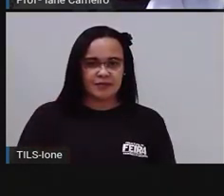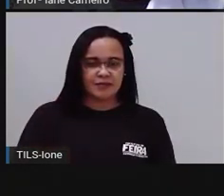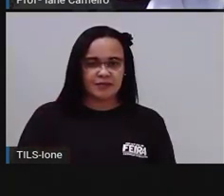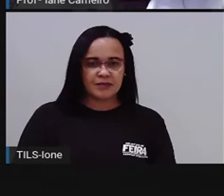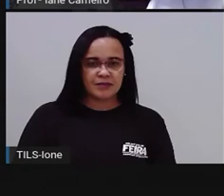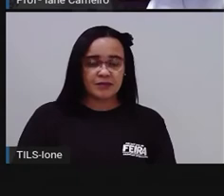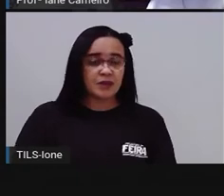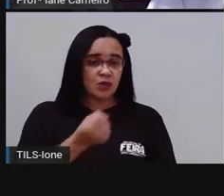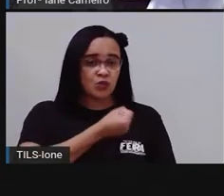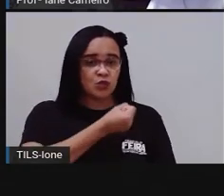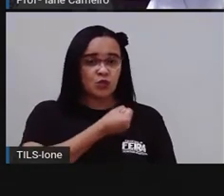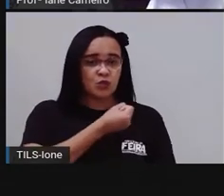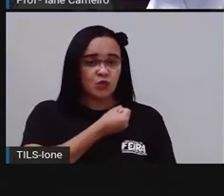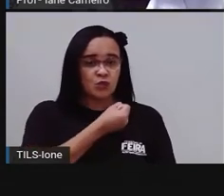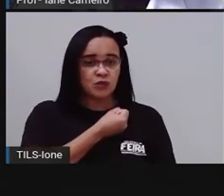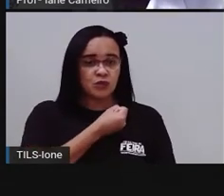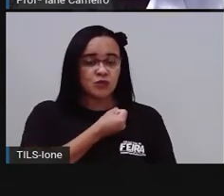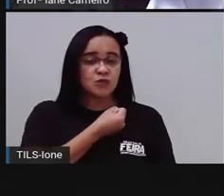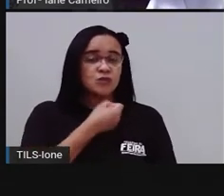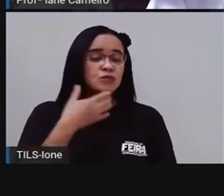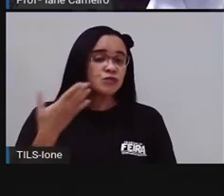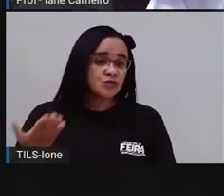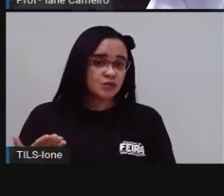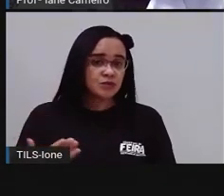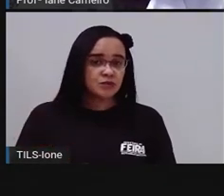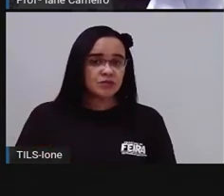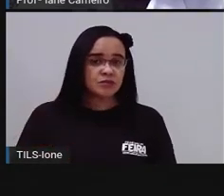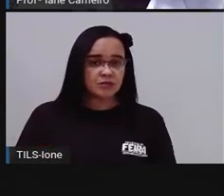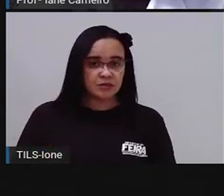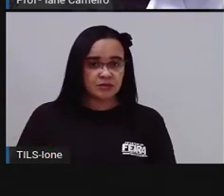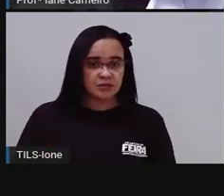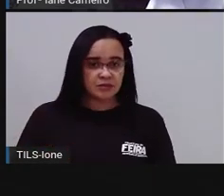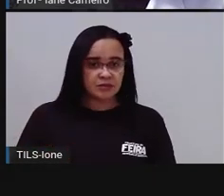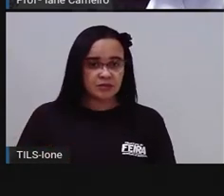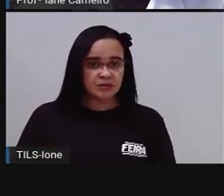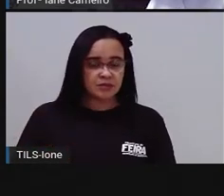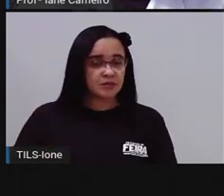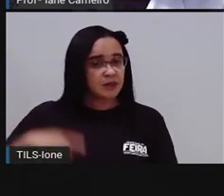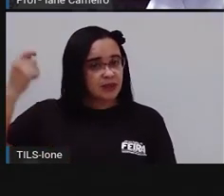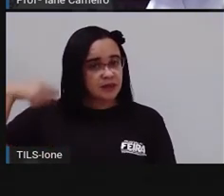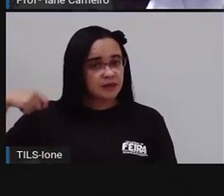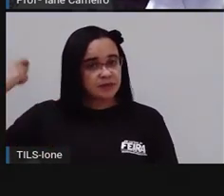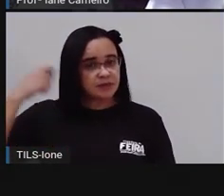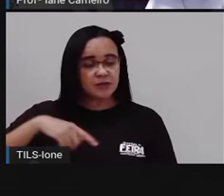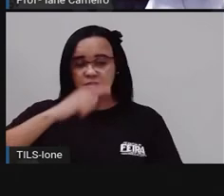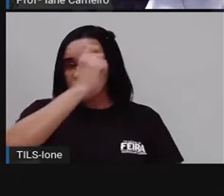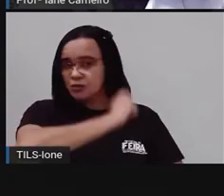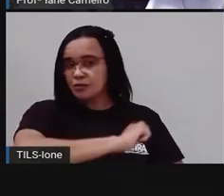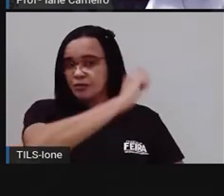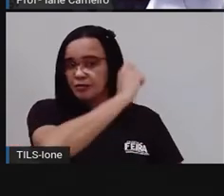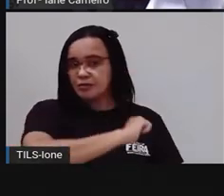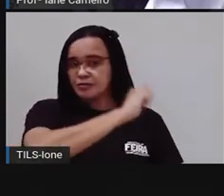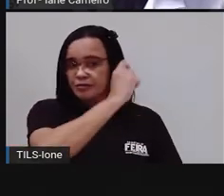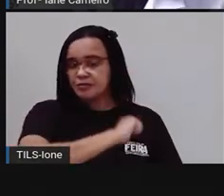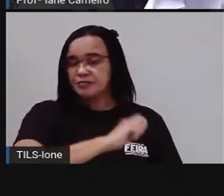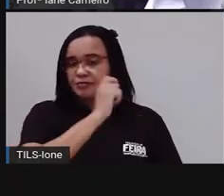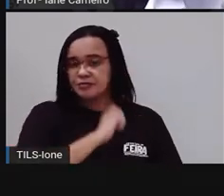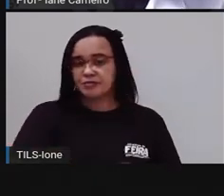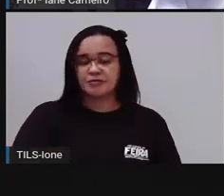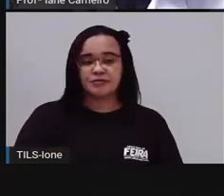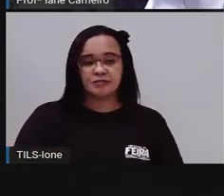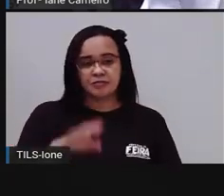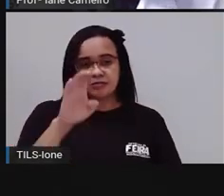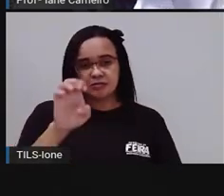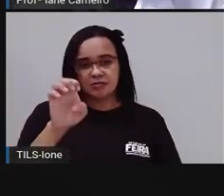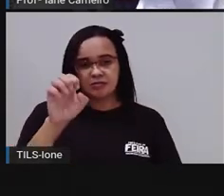aparecendo, pronto, isso aqui, ó, é uma escova e um pente. Quantos